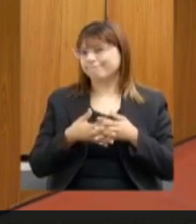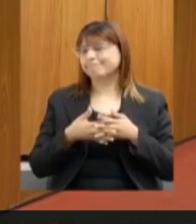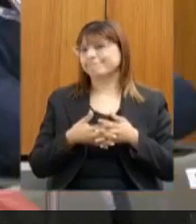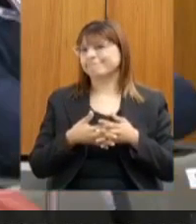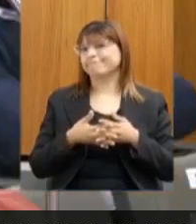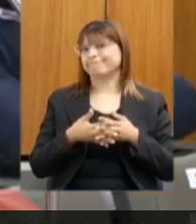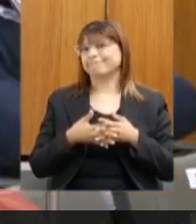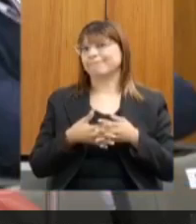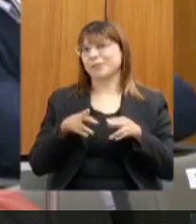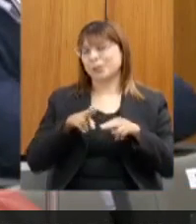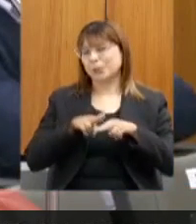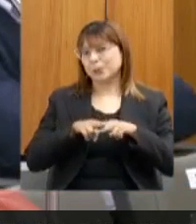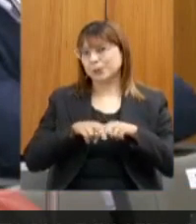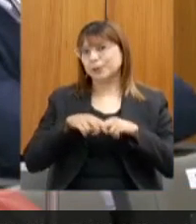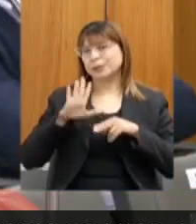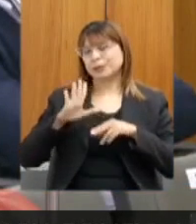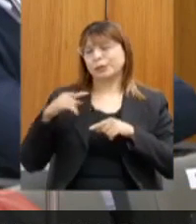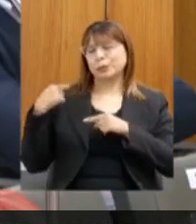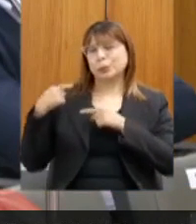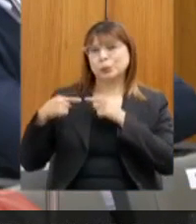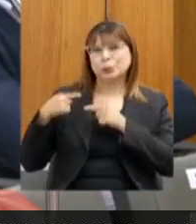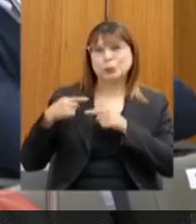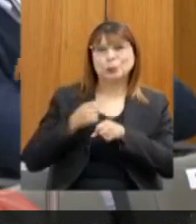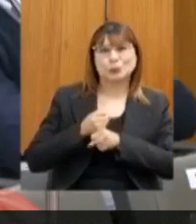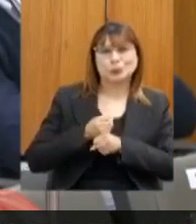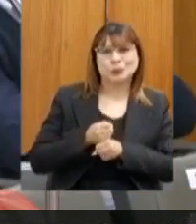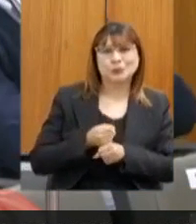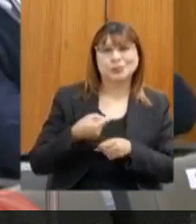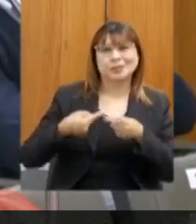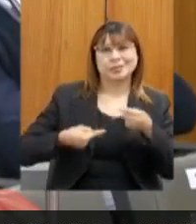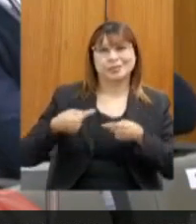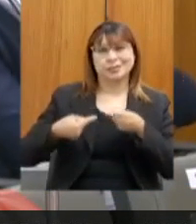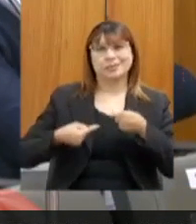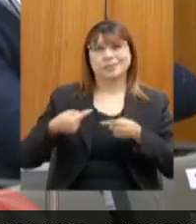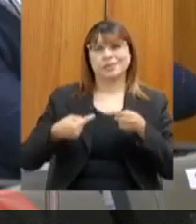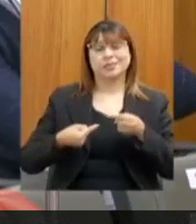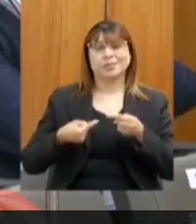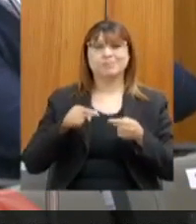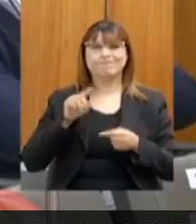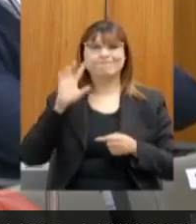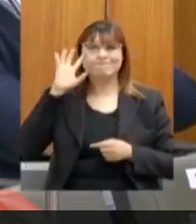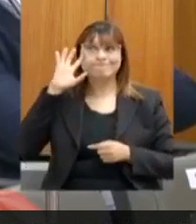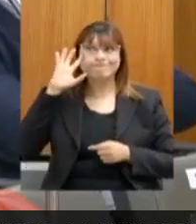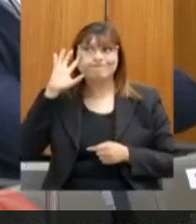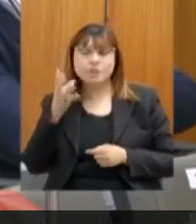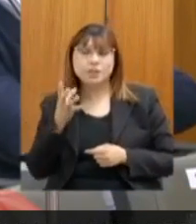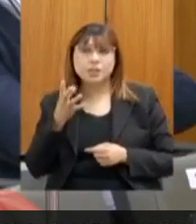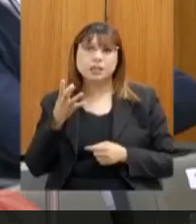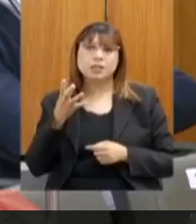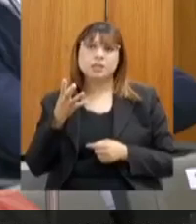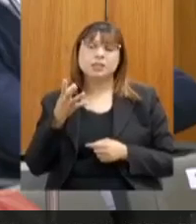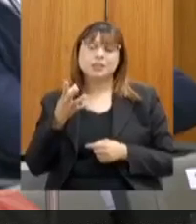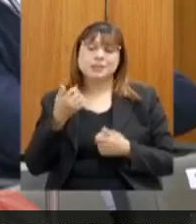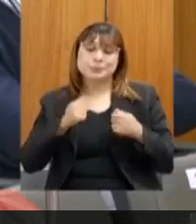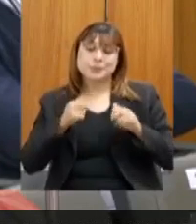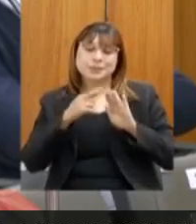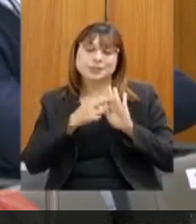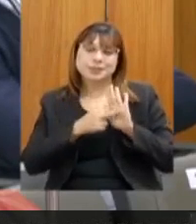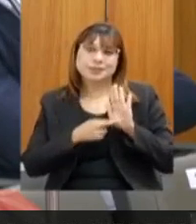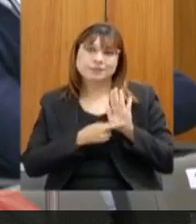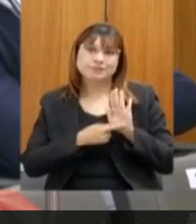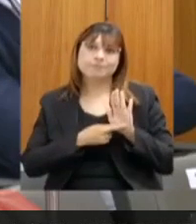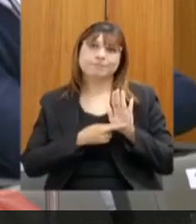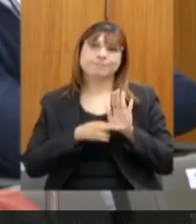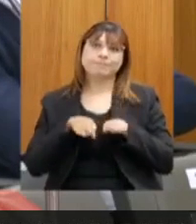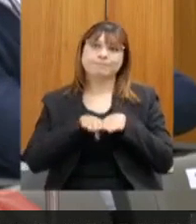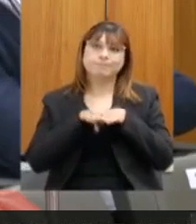toa que já há muito tempo ele vem sendo discutido. A solução, ela passa pela regulamentação da dupla afetação,